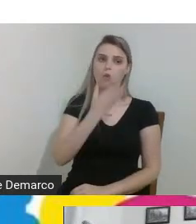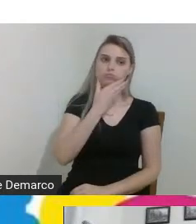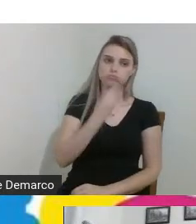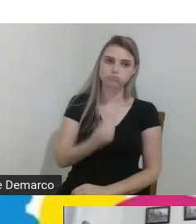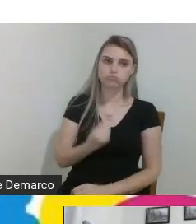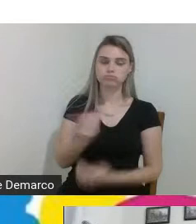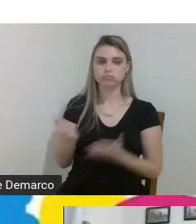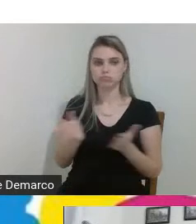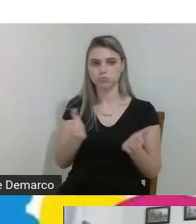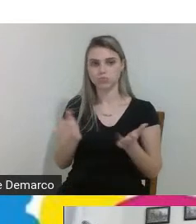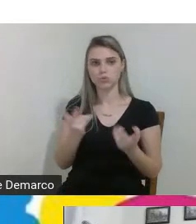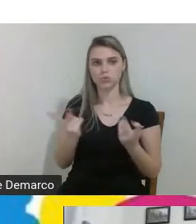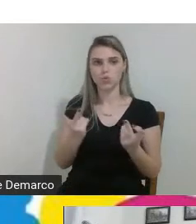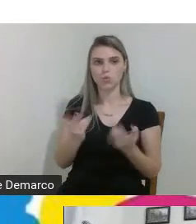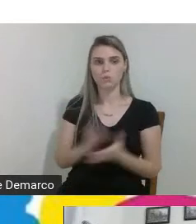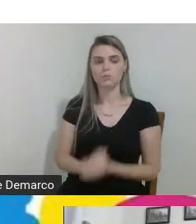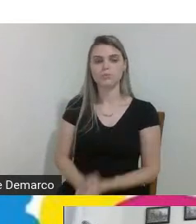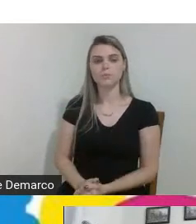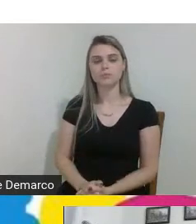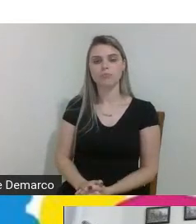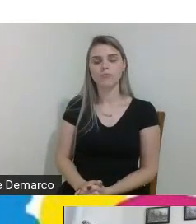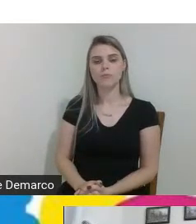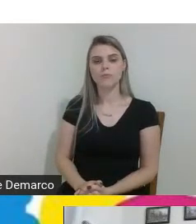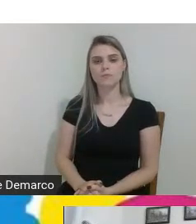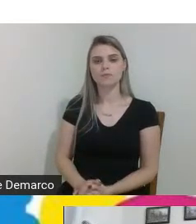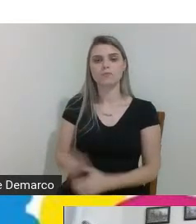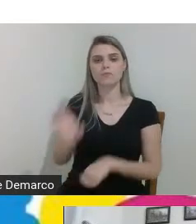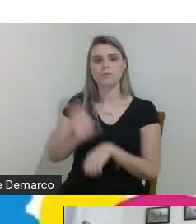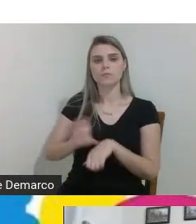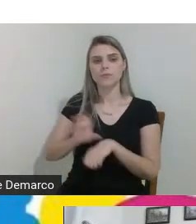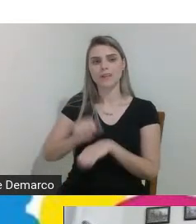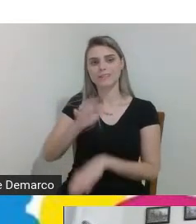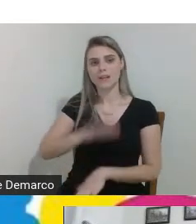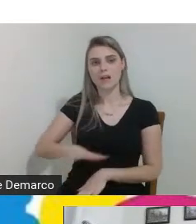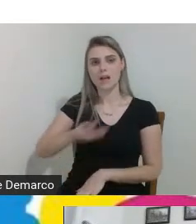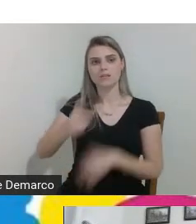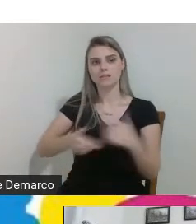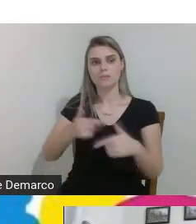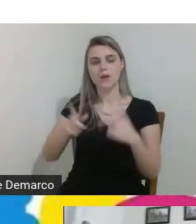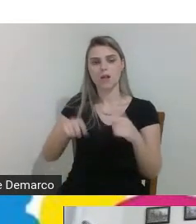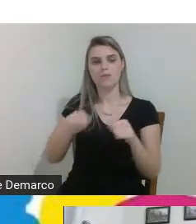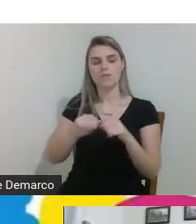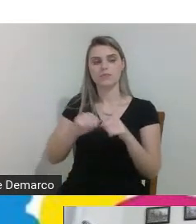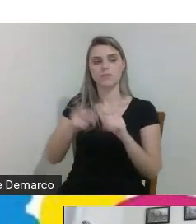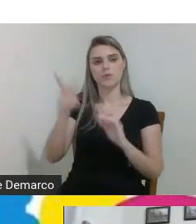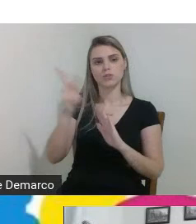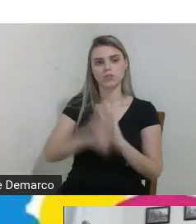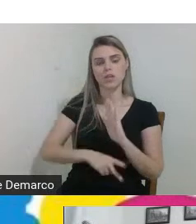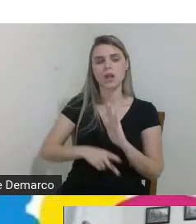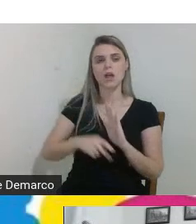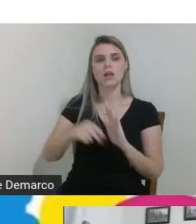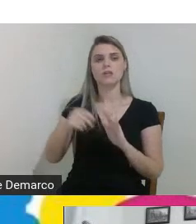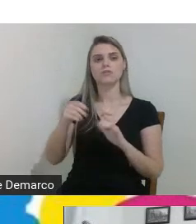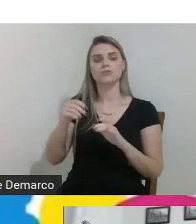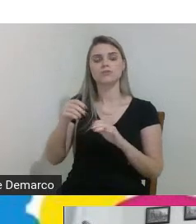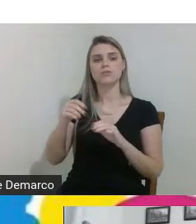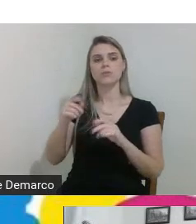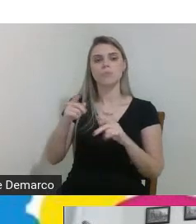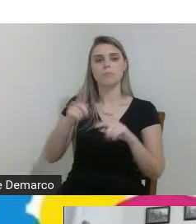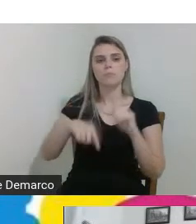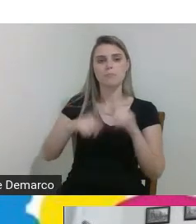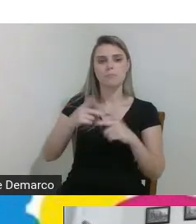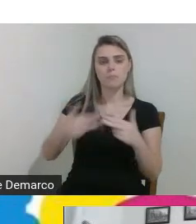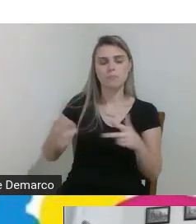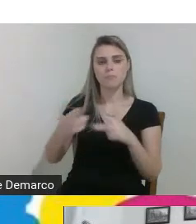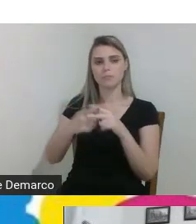e desse curso da área de atuação é elaboração de projetos de produtos ferramentas máquinas e equipamentos